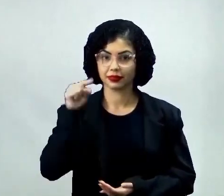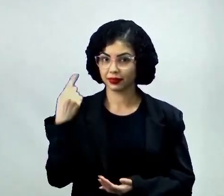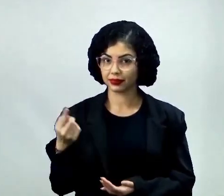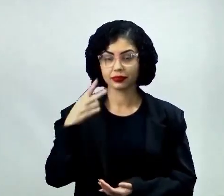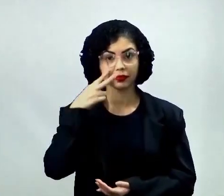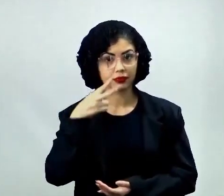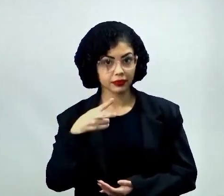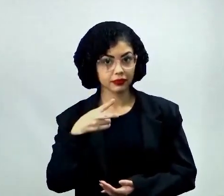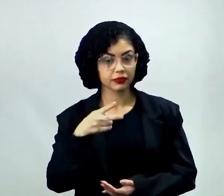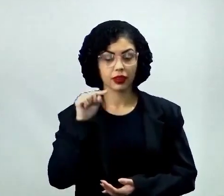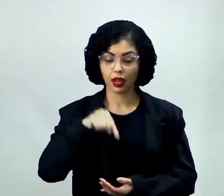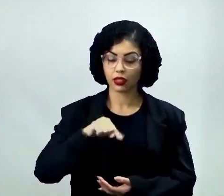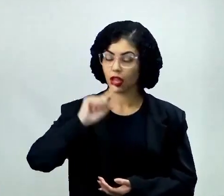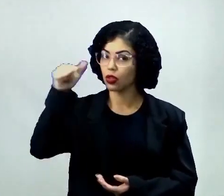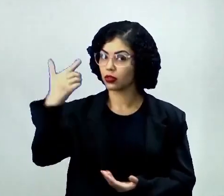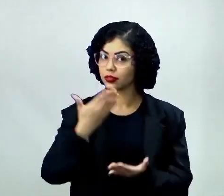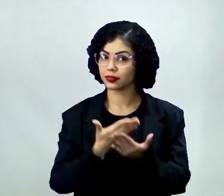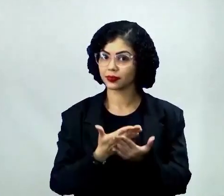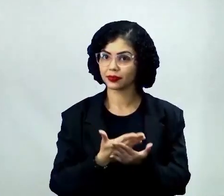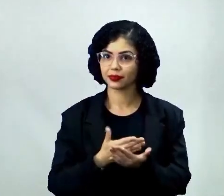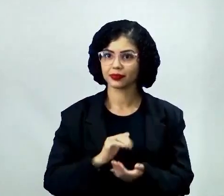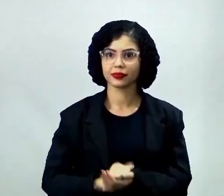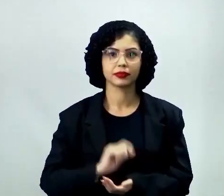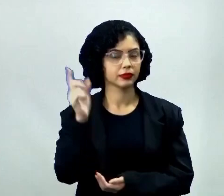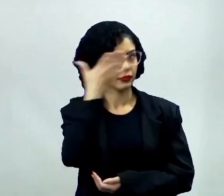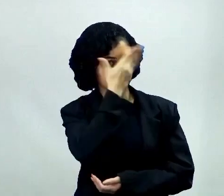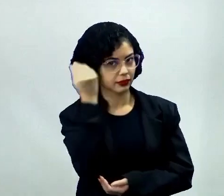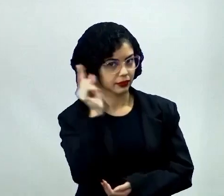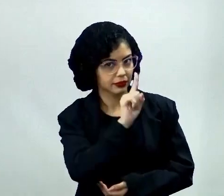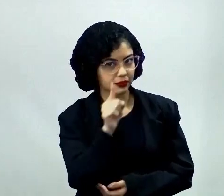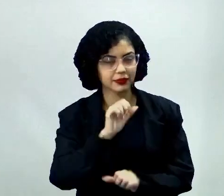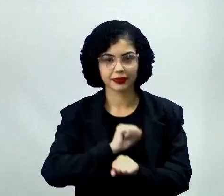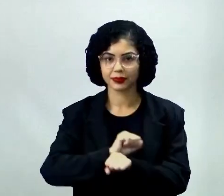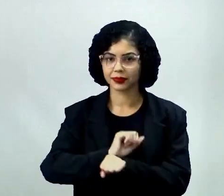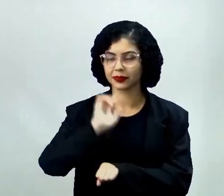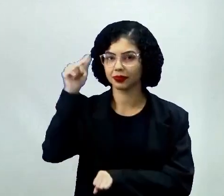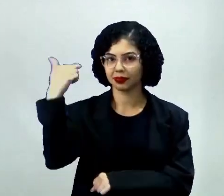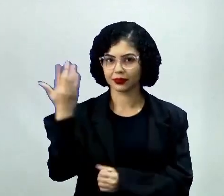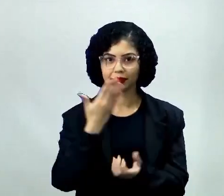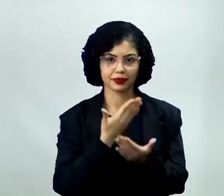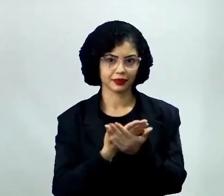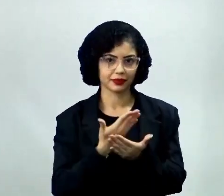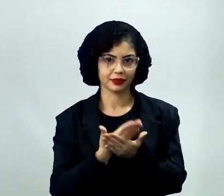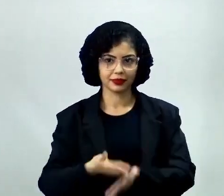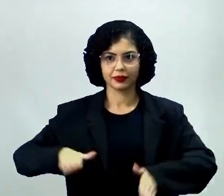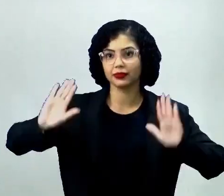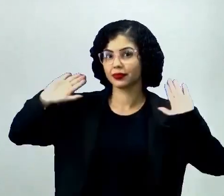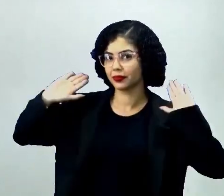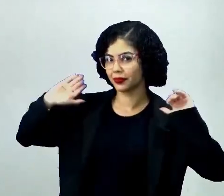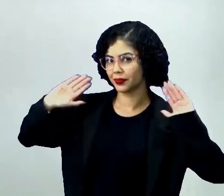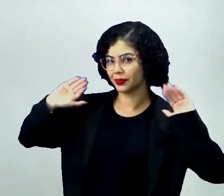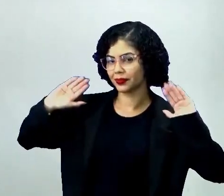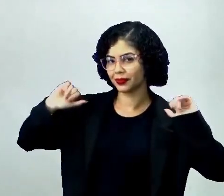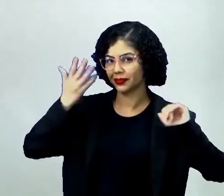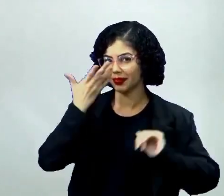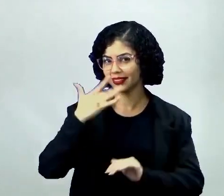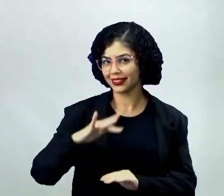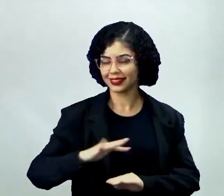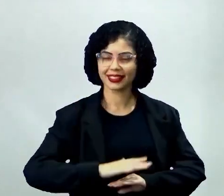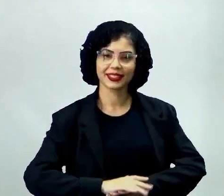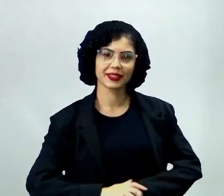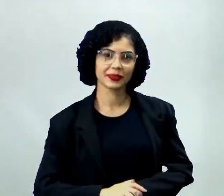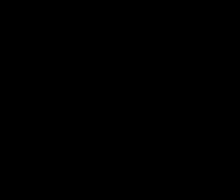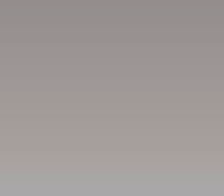Lá você vai encontrar essa e outras aulas. E não esqueça, eu aguardo vocês para a nossa próxima aula. Tchau,